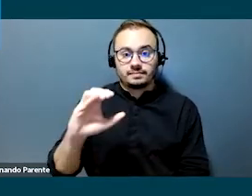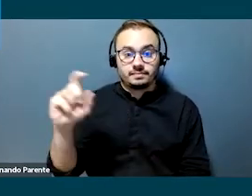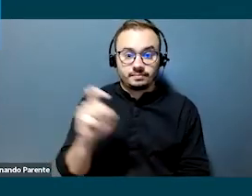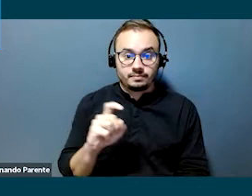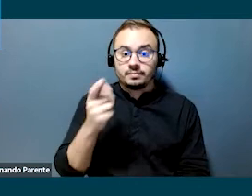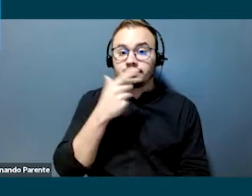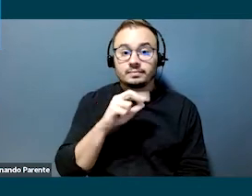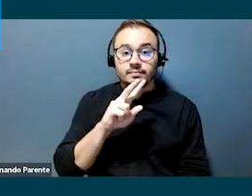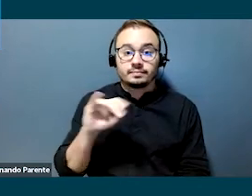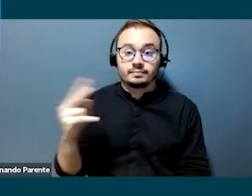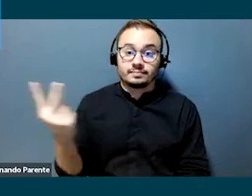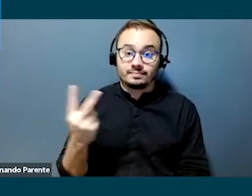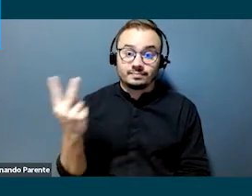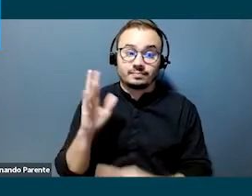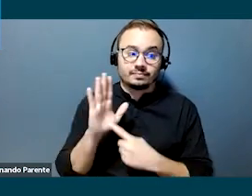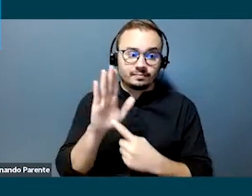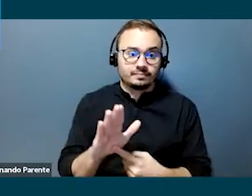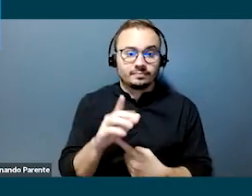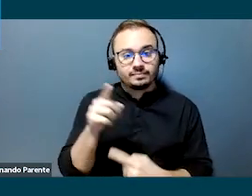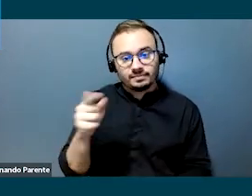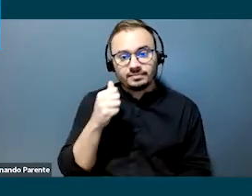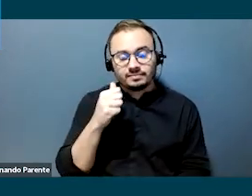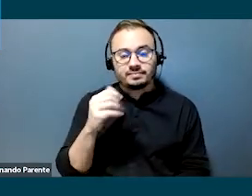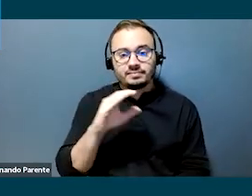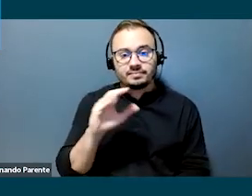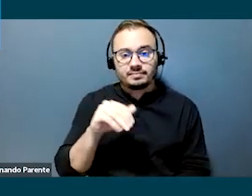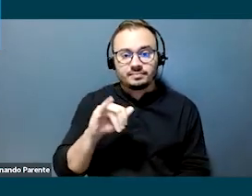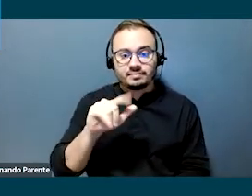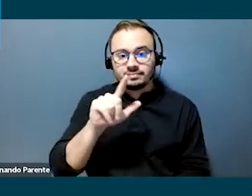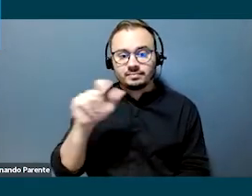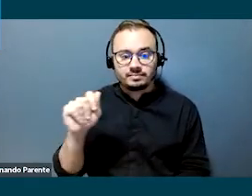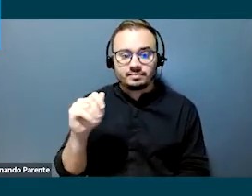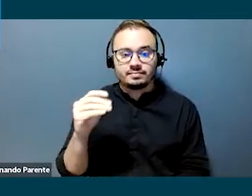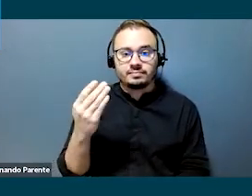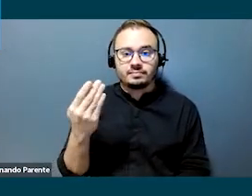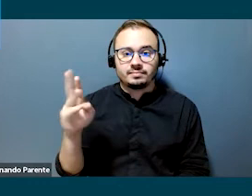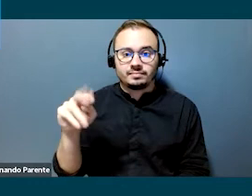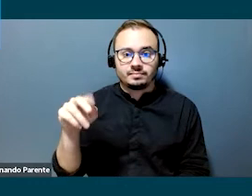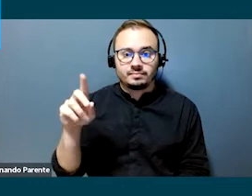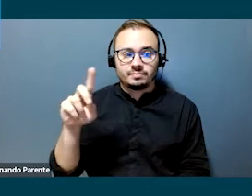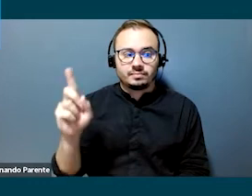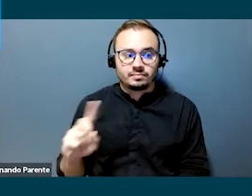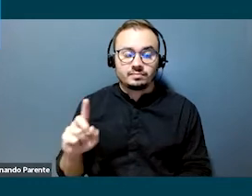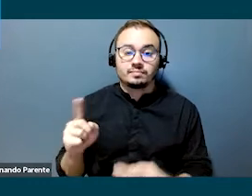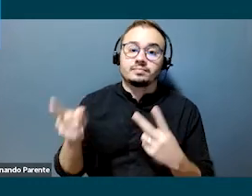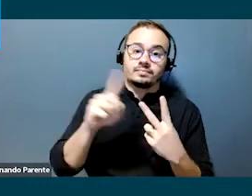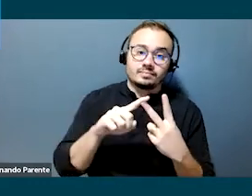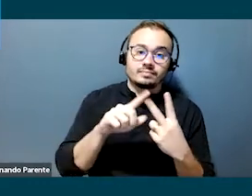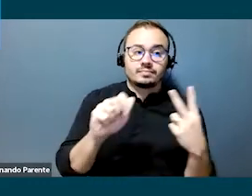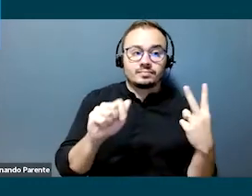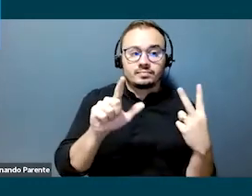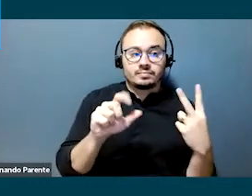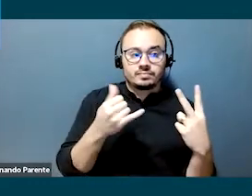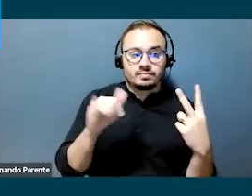esse tema conosco é a Camila Bermudez, Senior Experience Design e UX Chapter Lead, Aloysio de